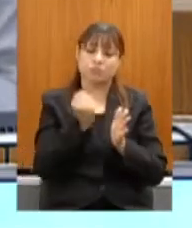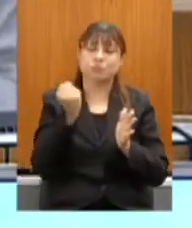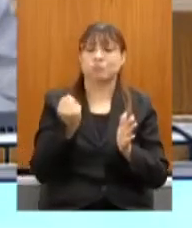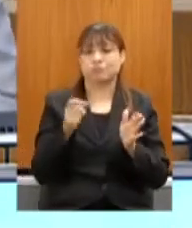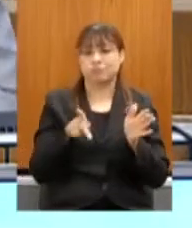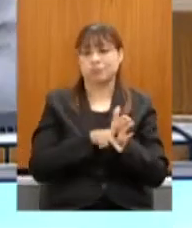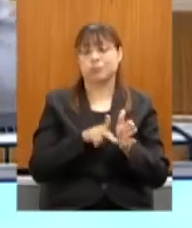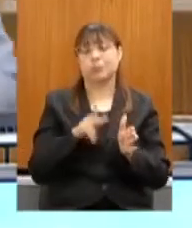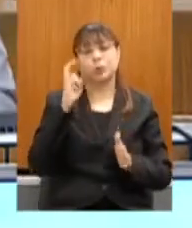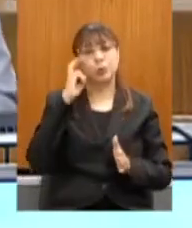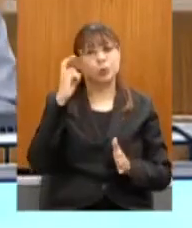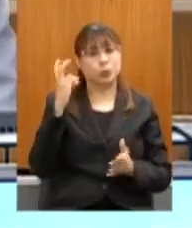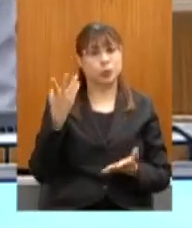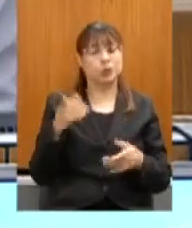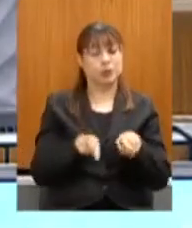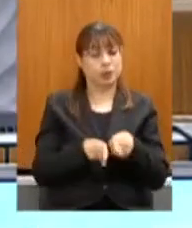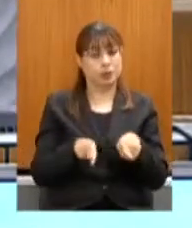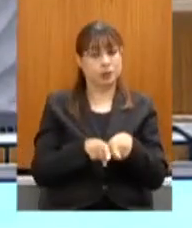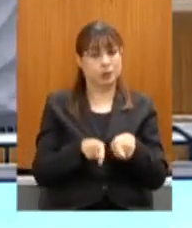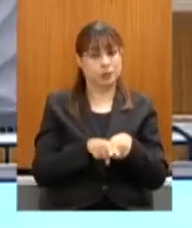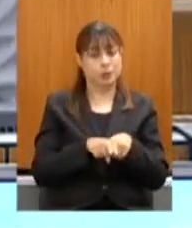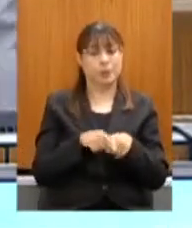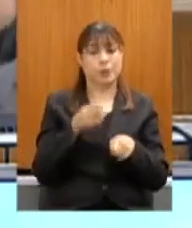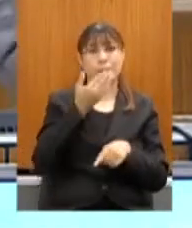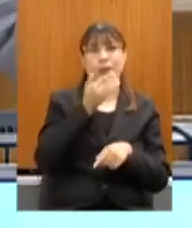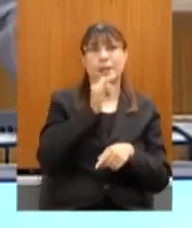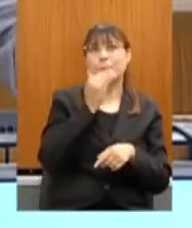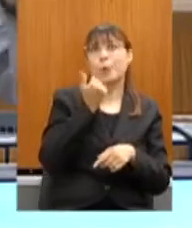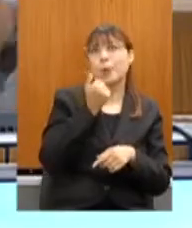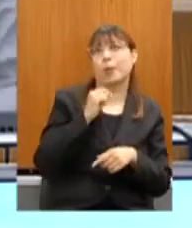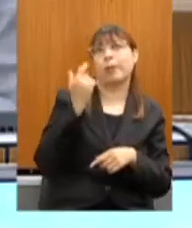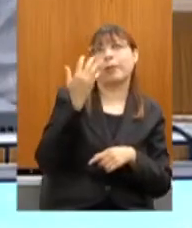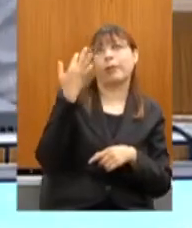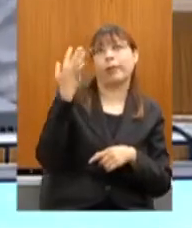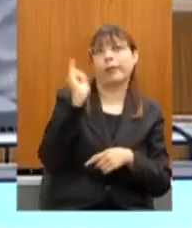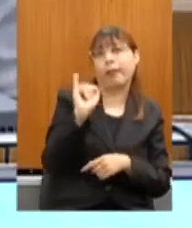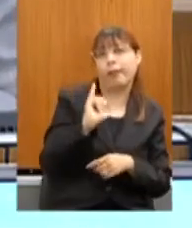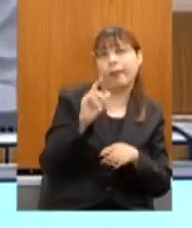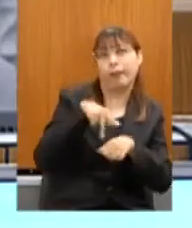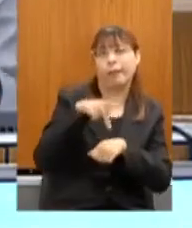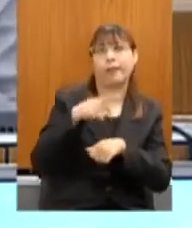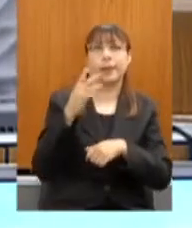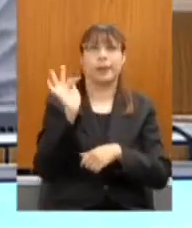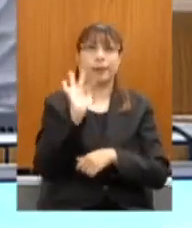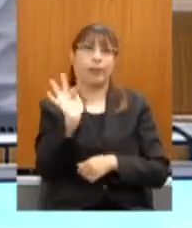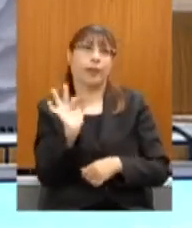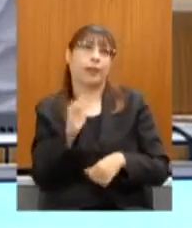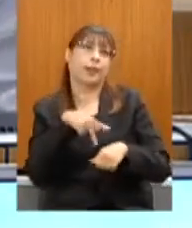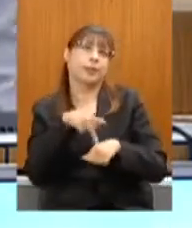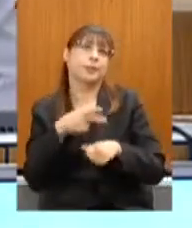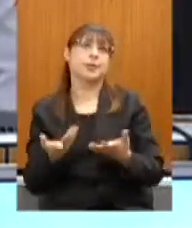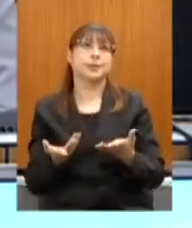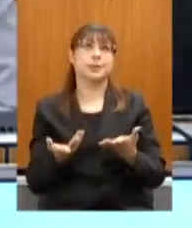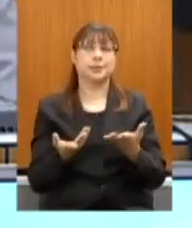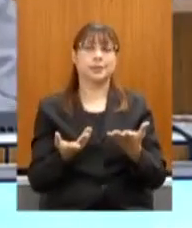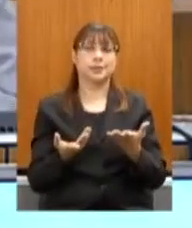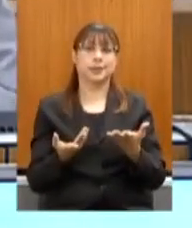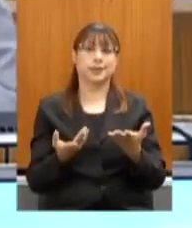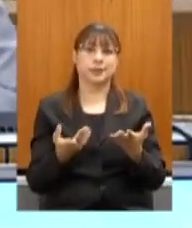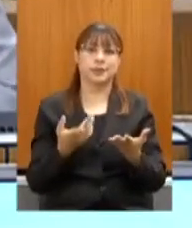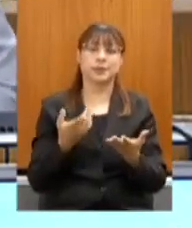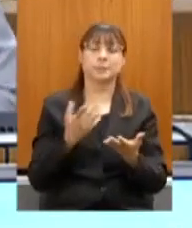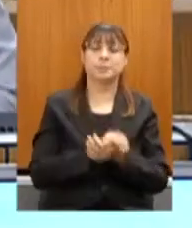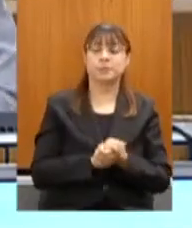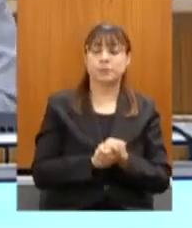E, a exemplo também da cozinha italiana, da cozinha francesa, da cozinha mediterrânea, que foi a que ganhou o título da